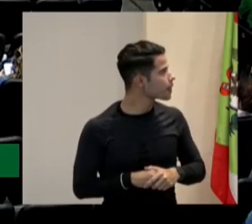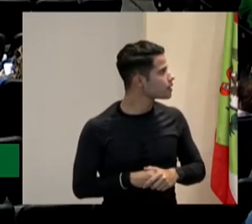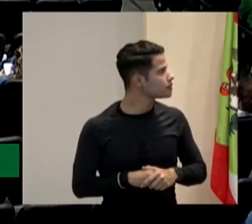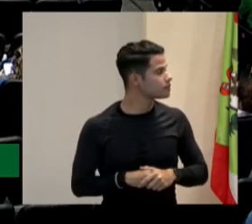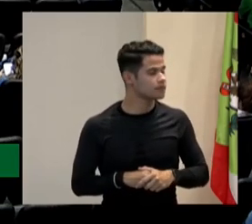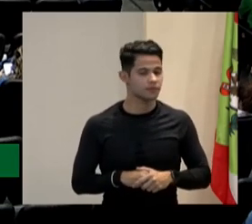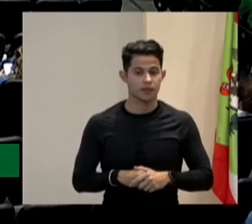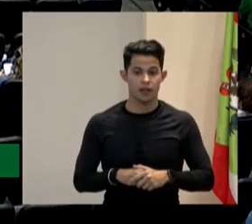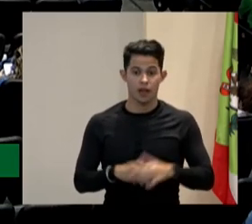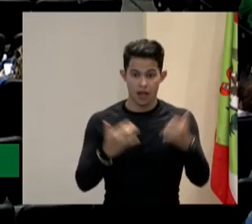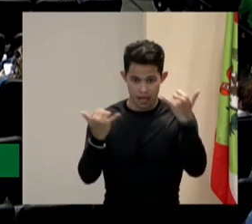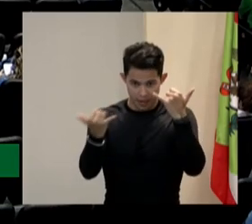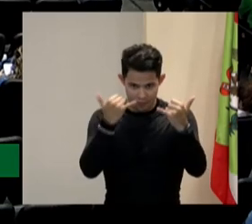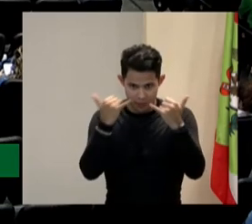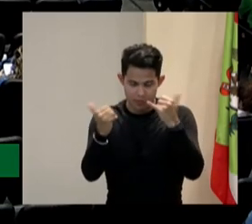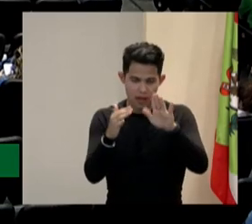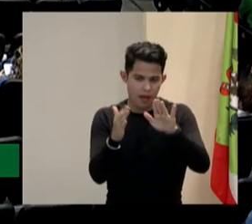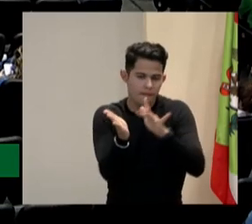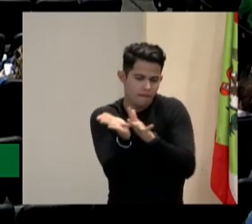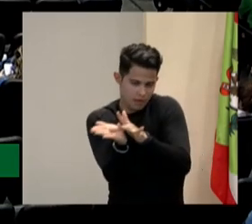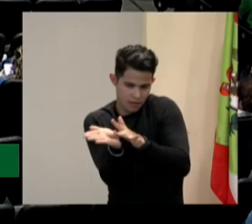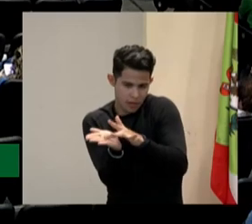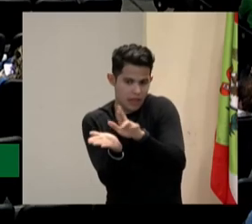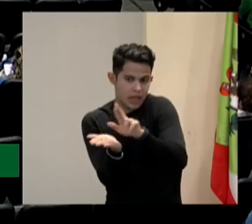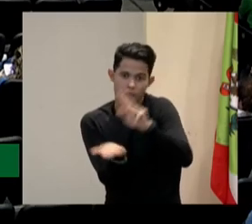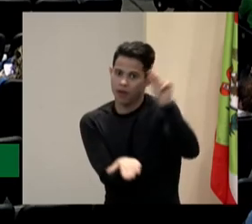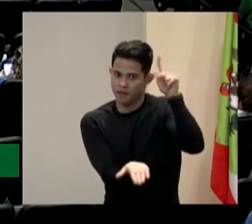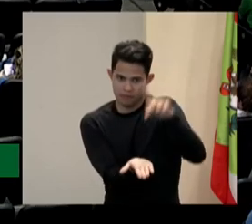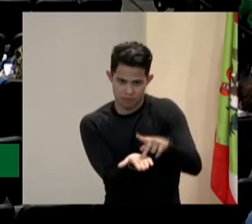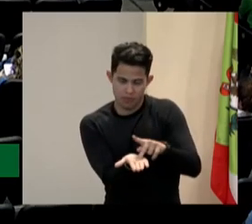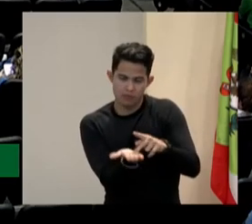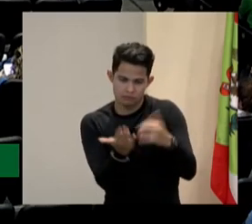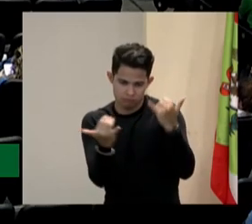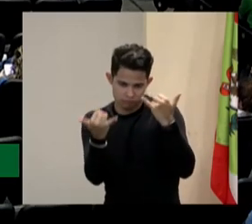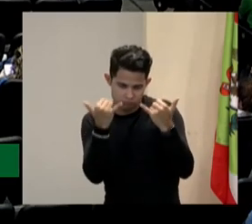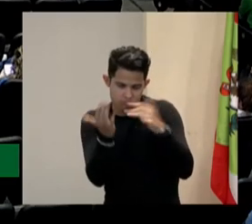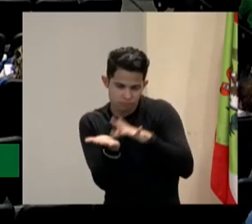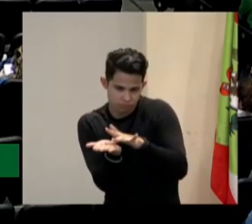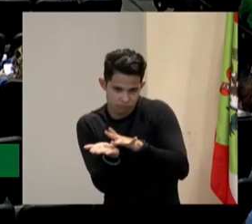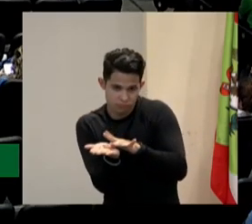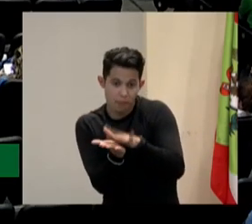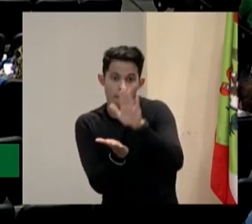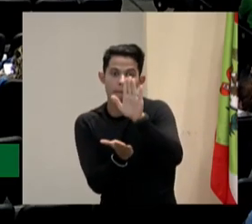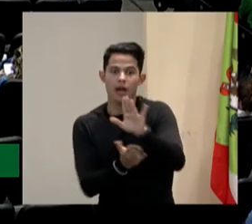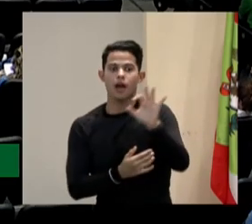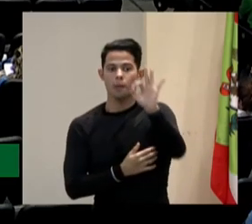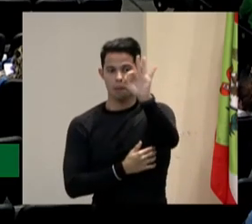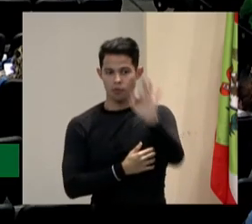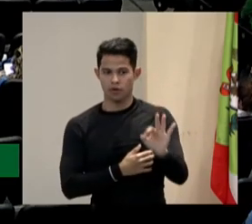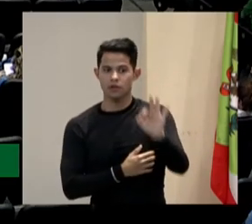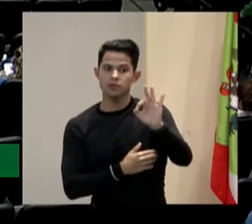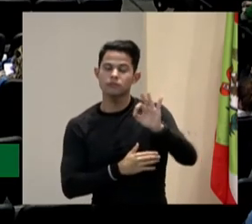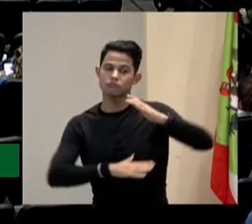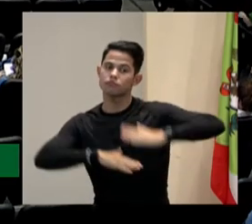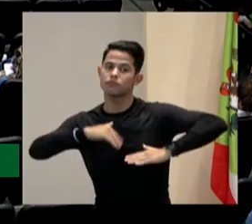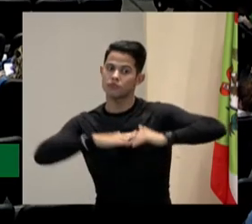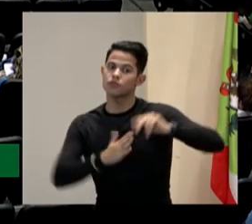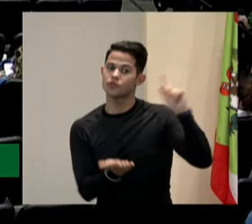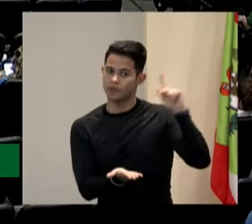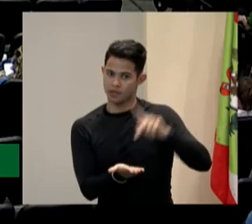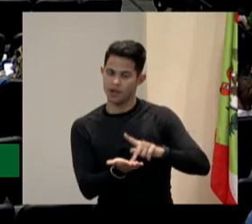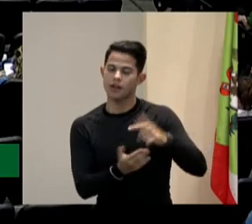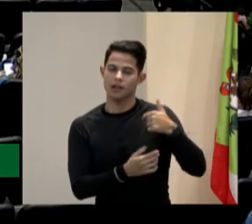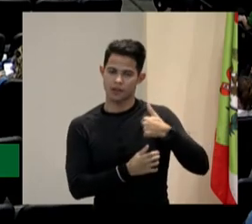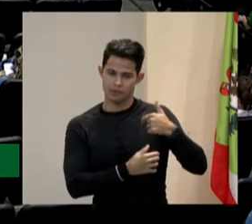Esses dados são fictícios, de números, mas as porcentagens são reais. De uma empresa que eu fiz